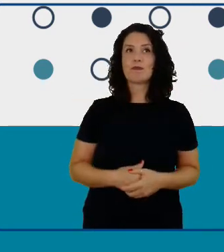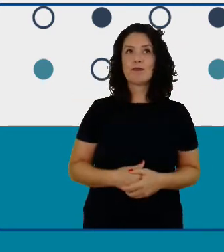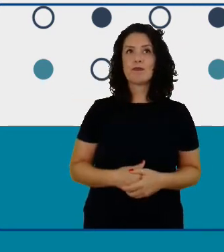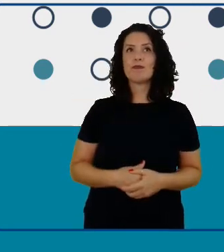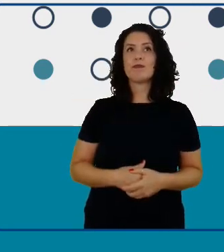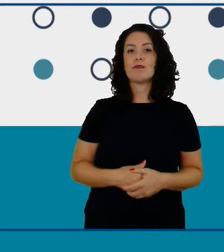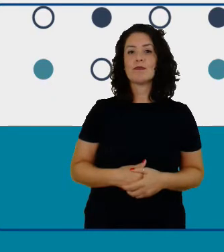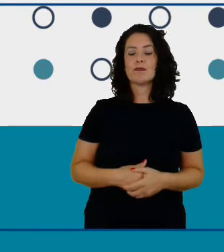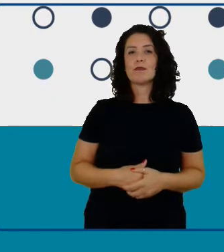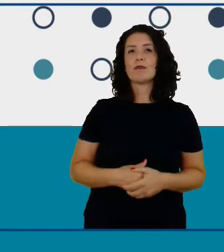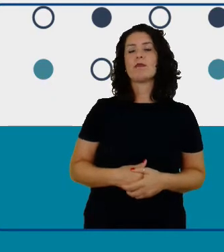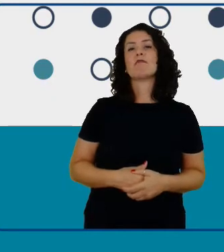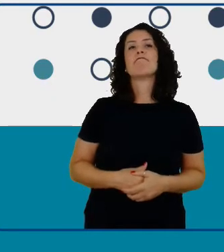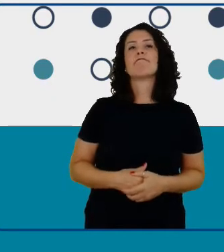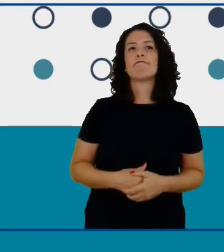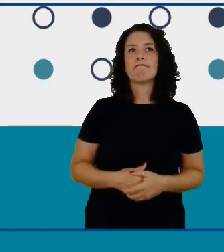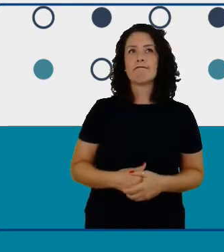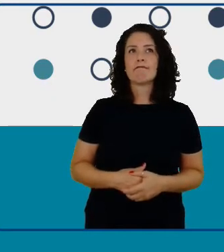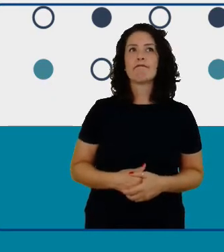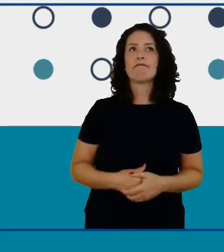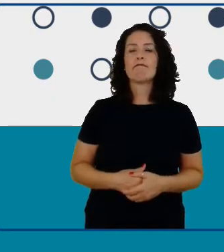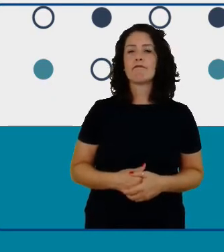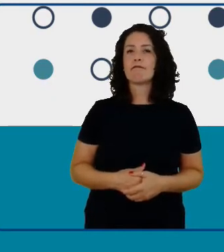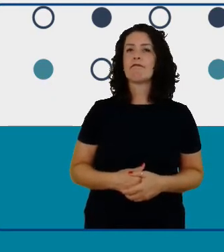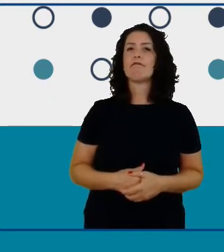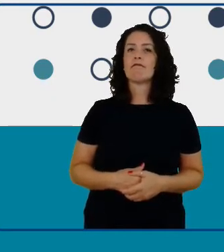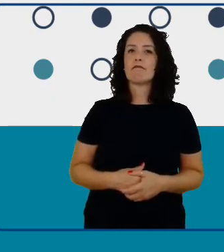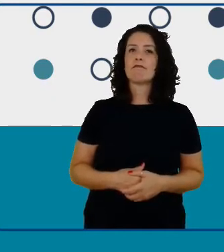o apoio mais requisitado